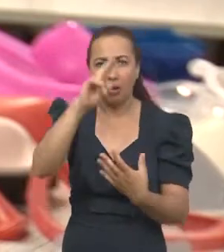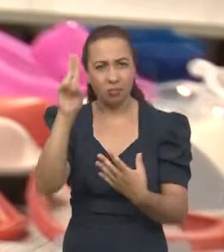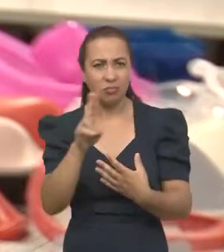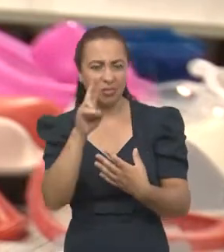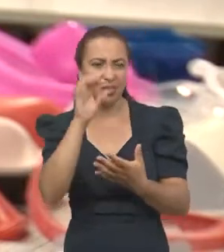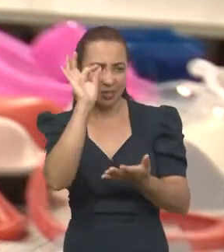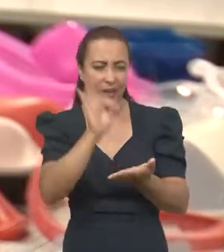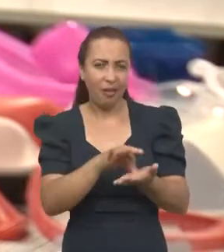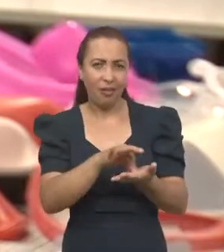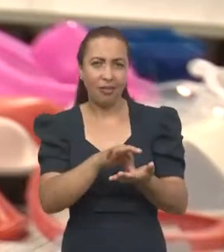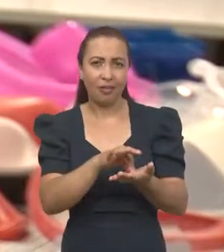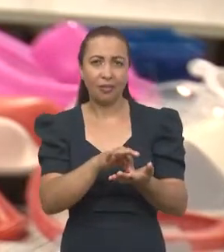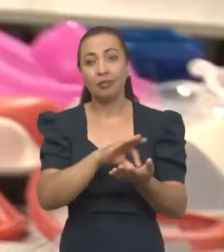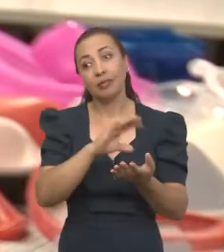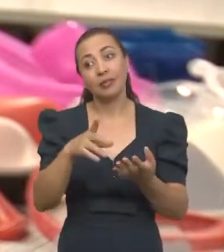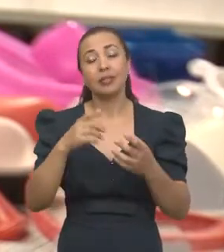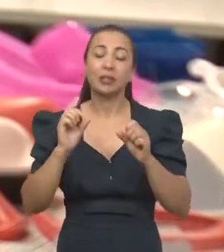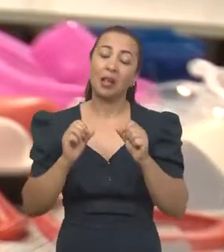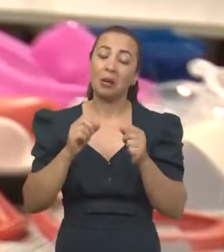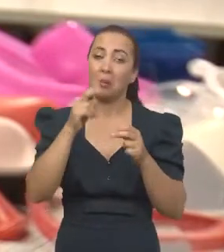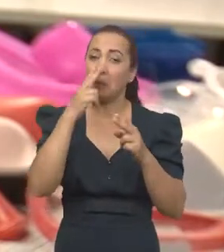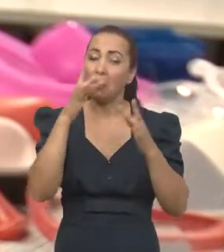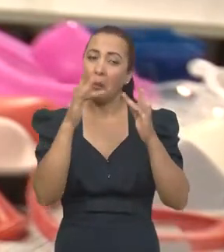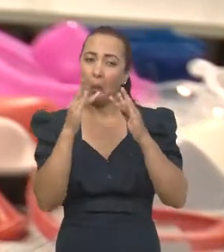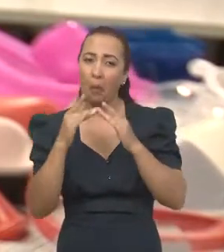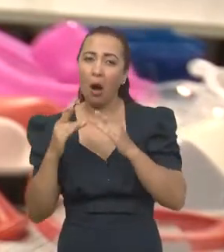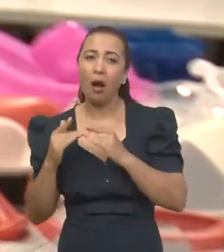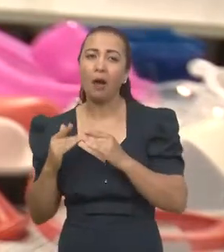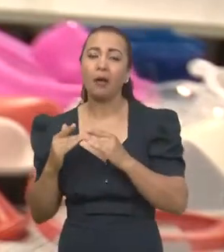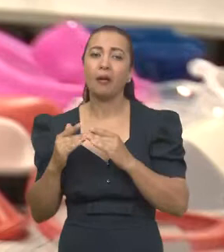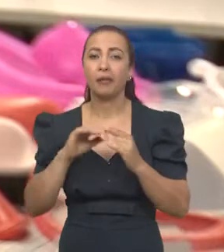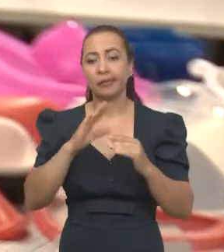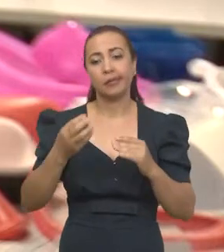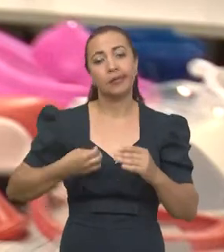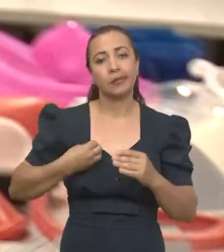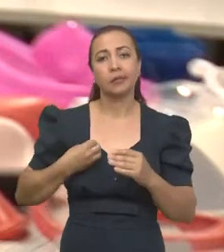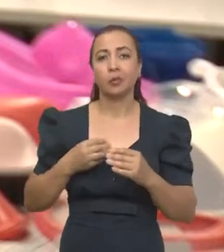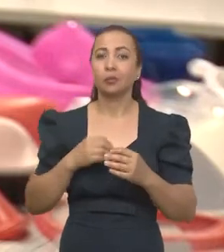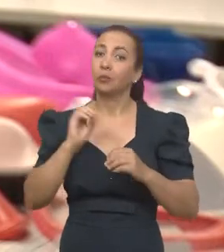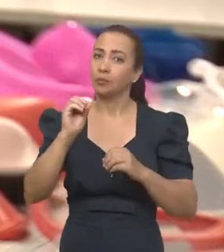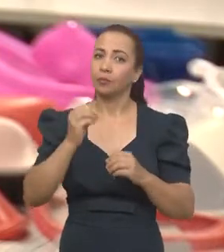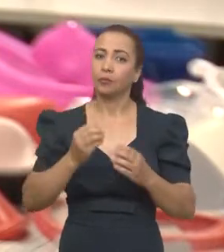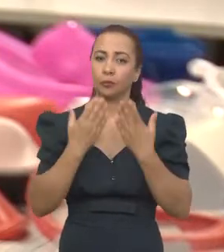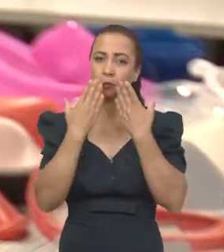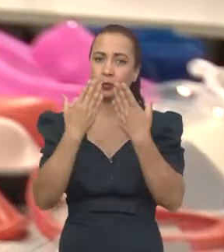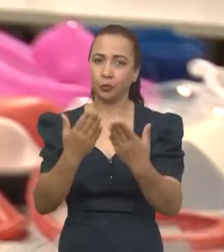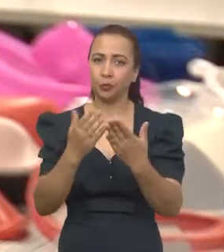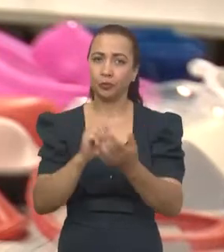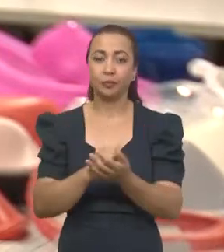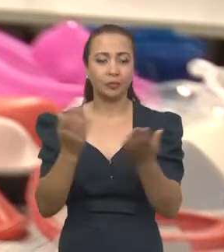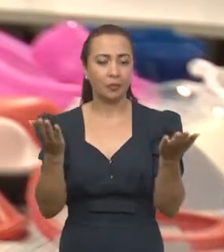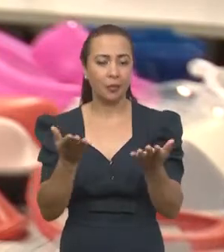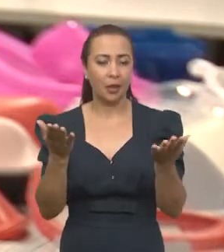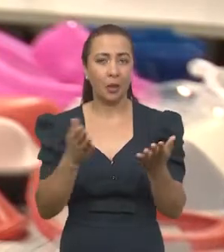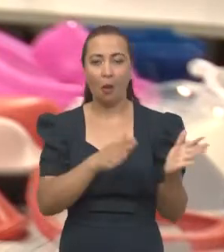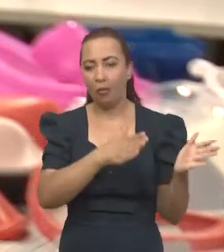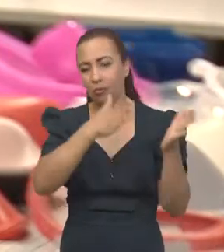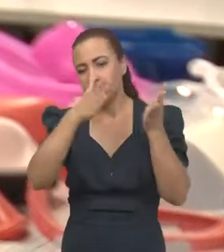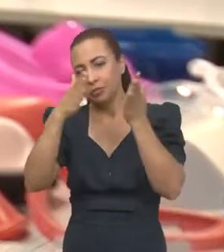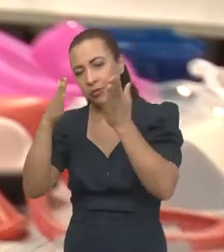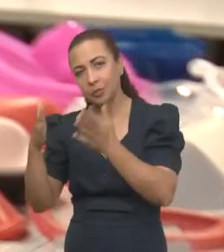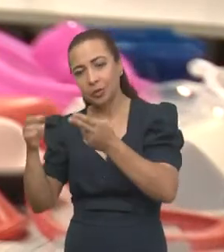condizente com a situação que eles enfrentam. E aí, agora,